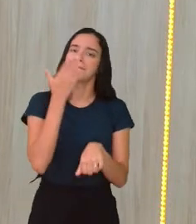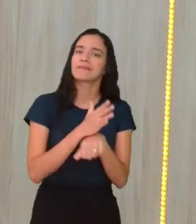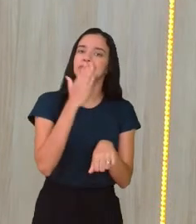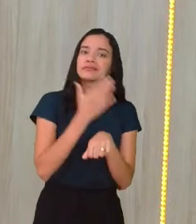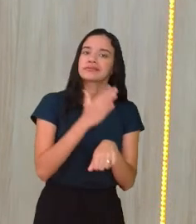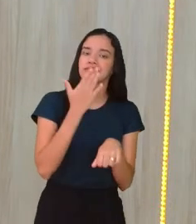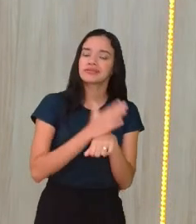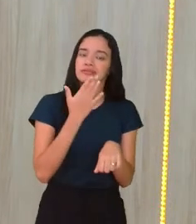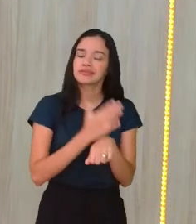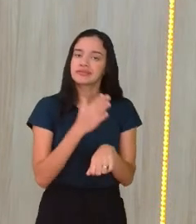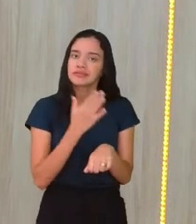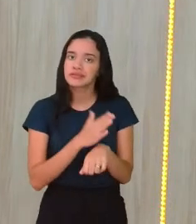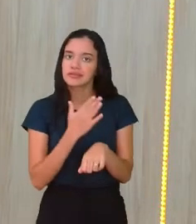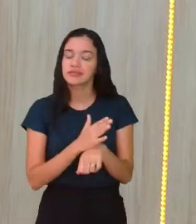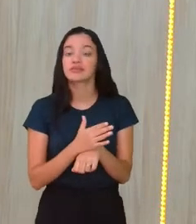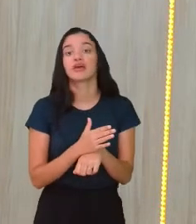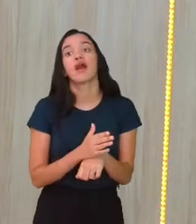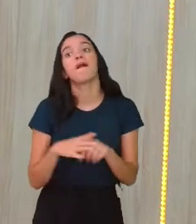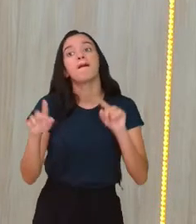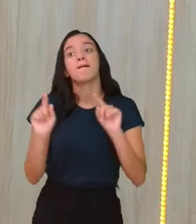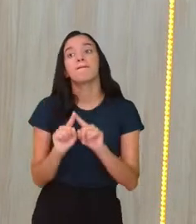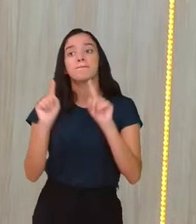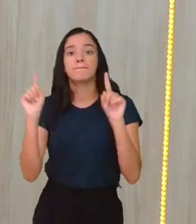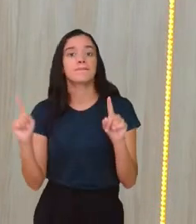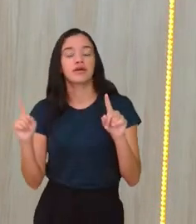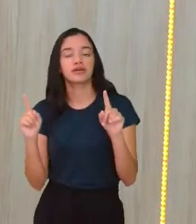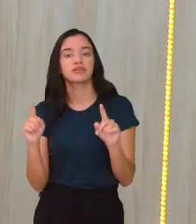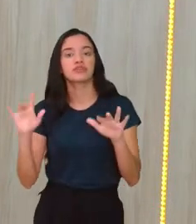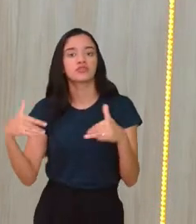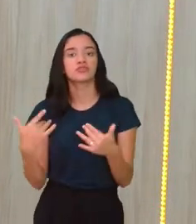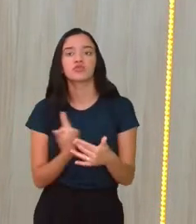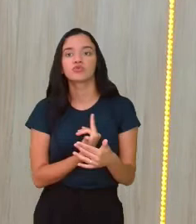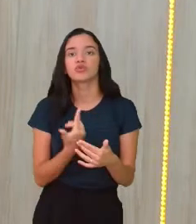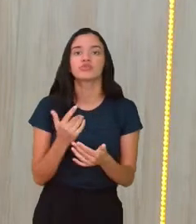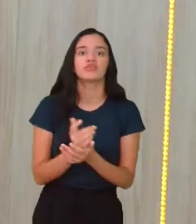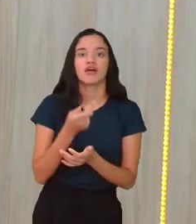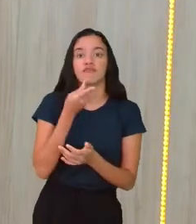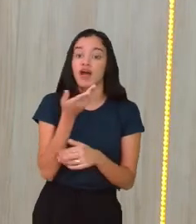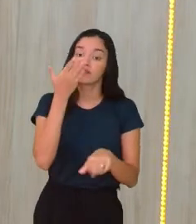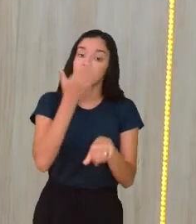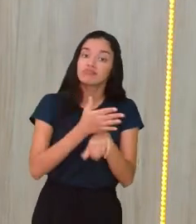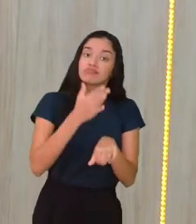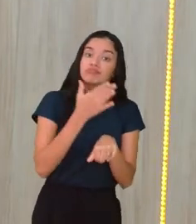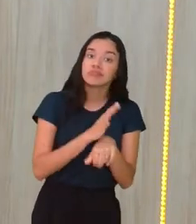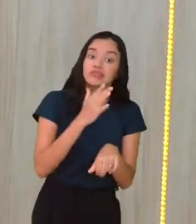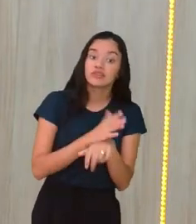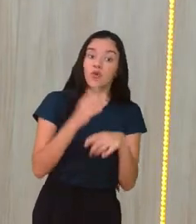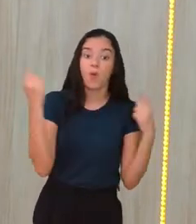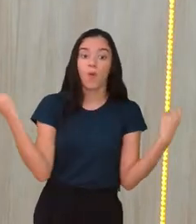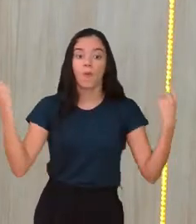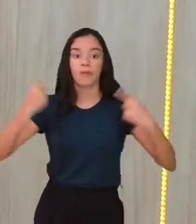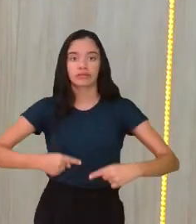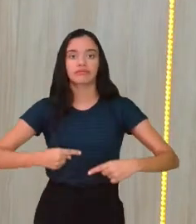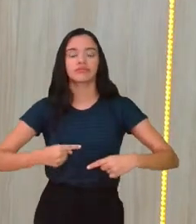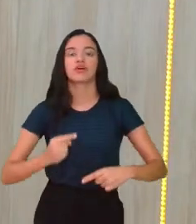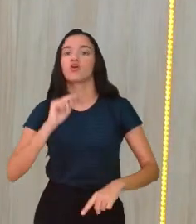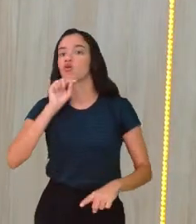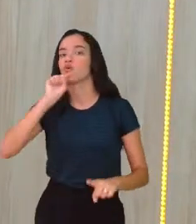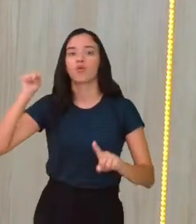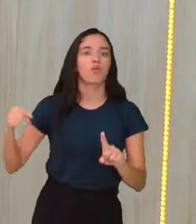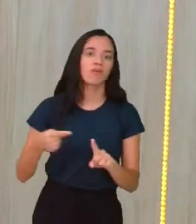atividade física, né? Mas quando a gente fala de uma atividade física competitiva, com